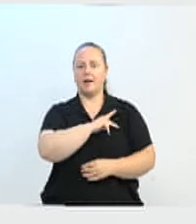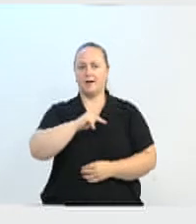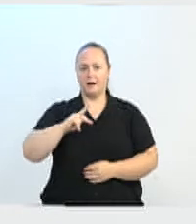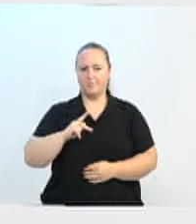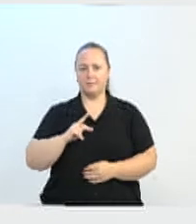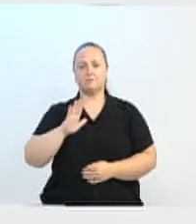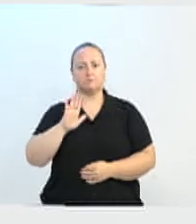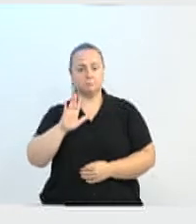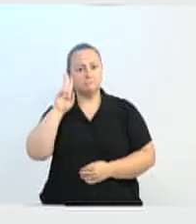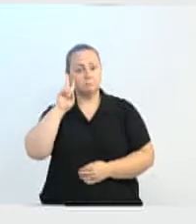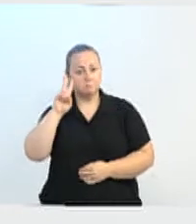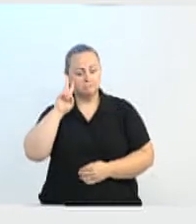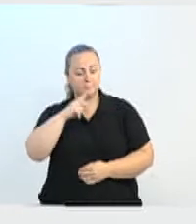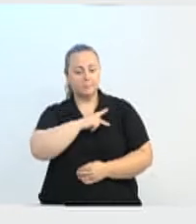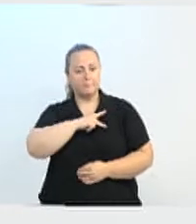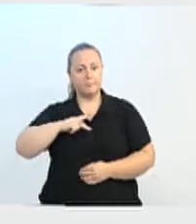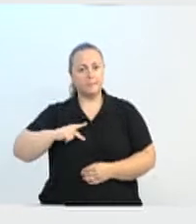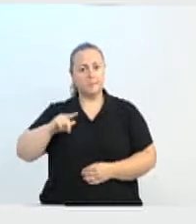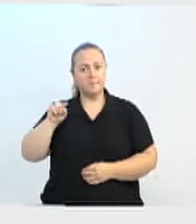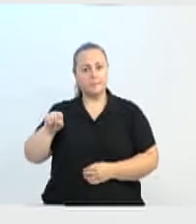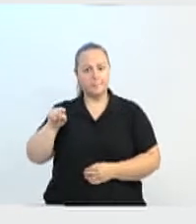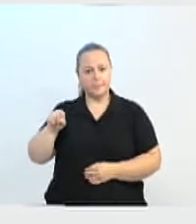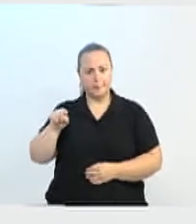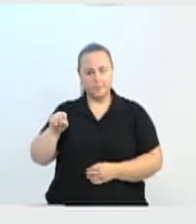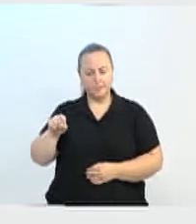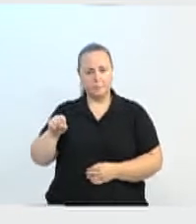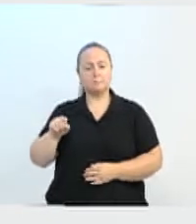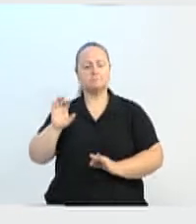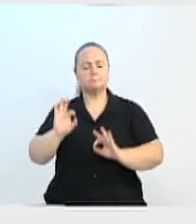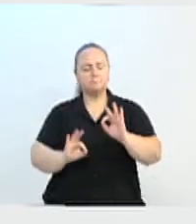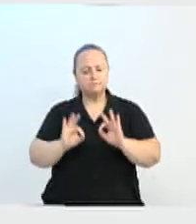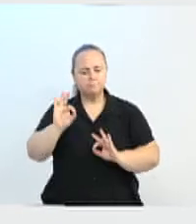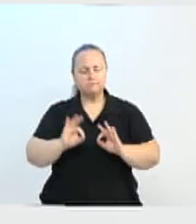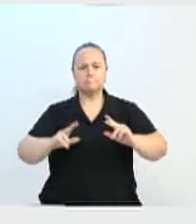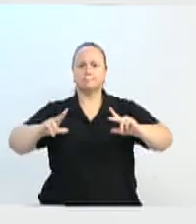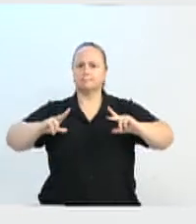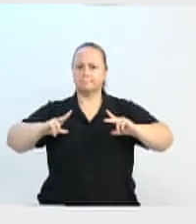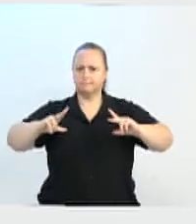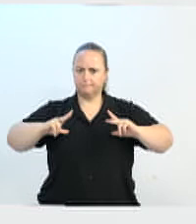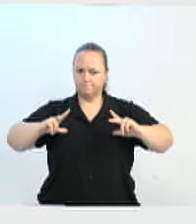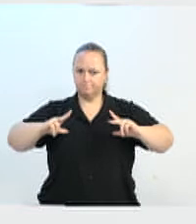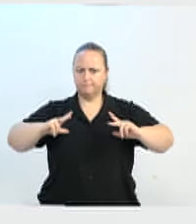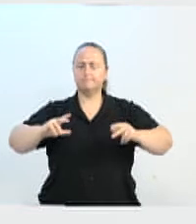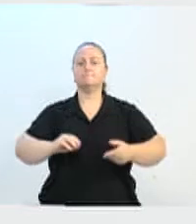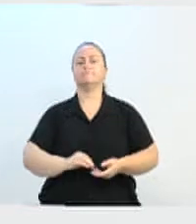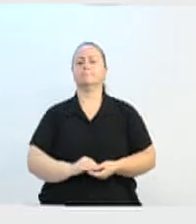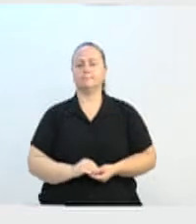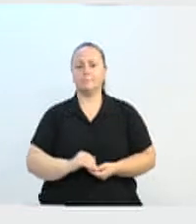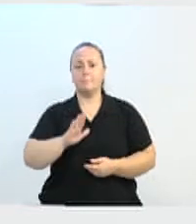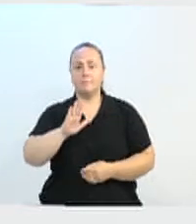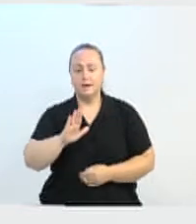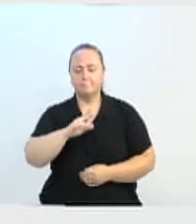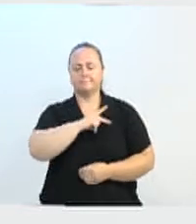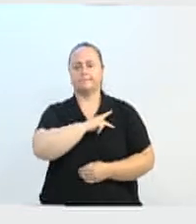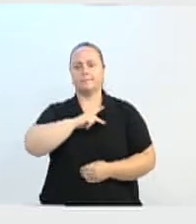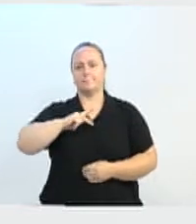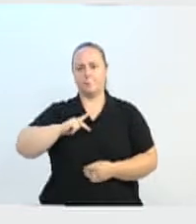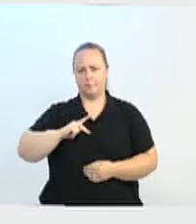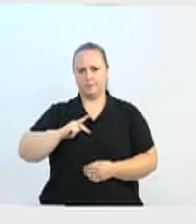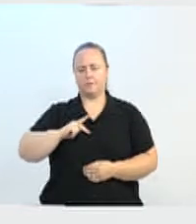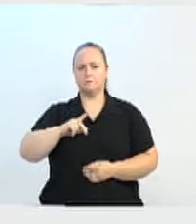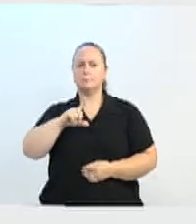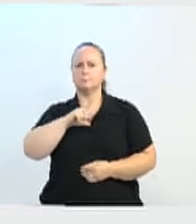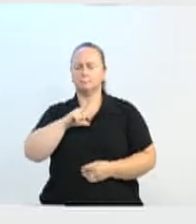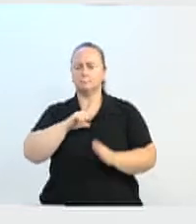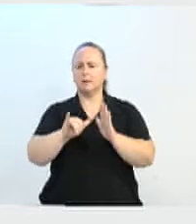aquele é o espaço público, gerido por uma organização privada, mas é público. Então, nós temos um edital de